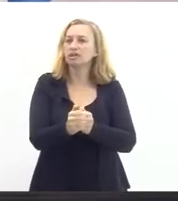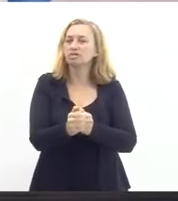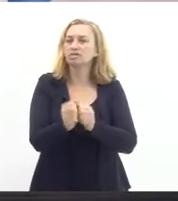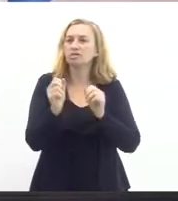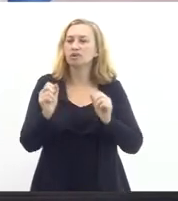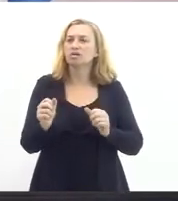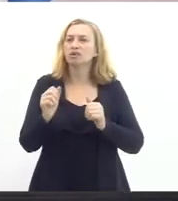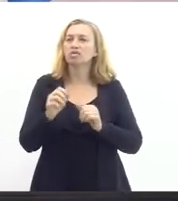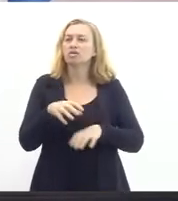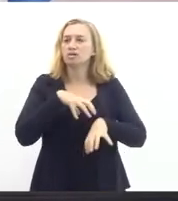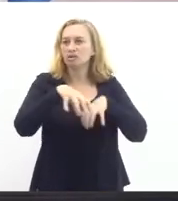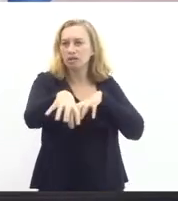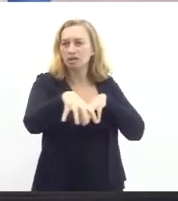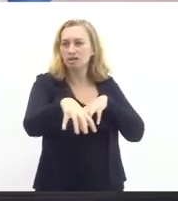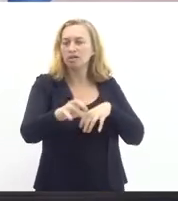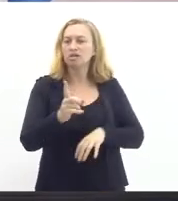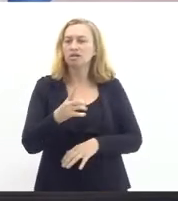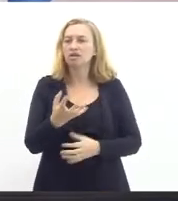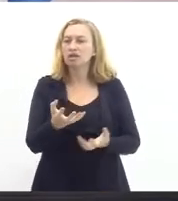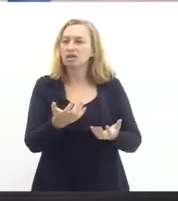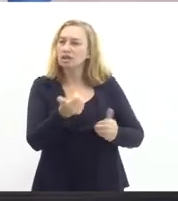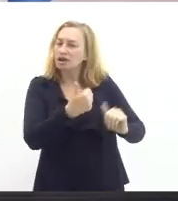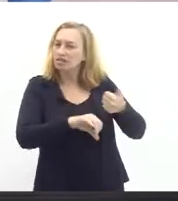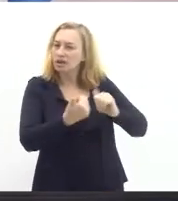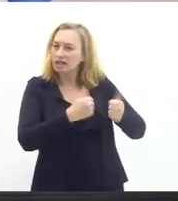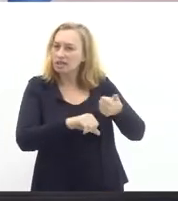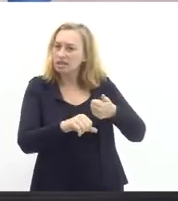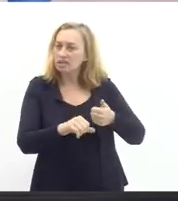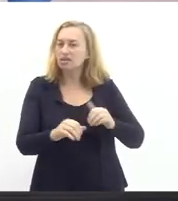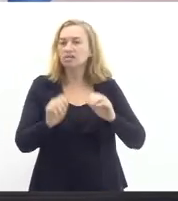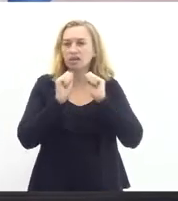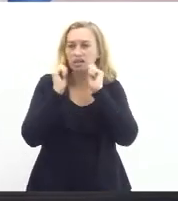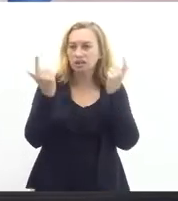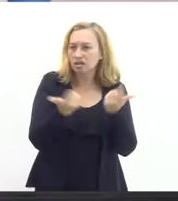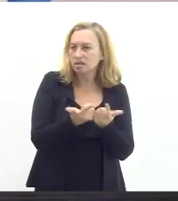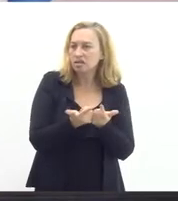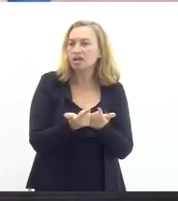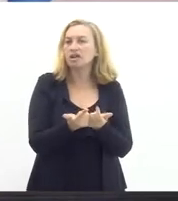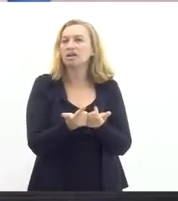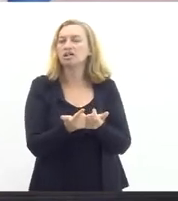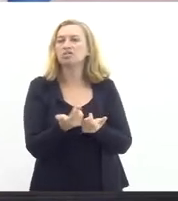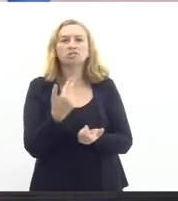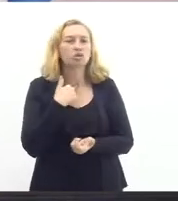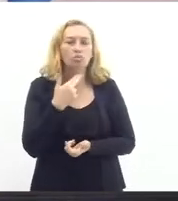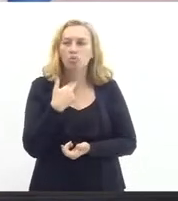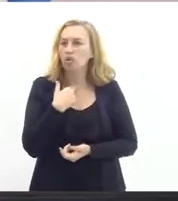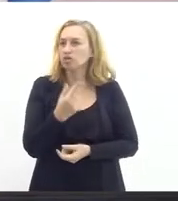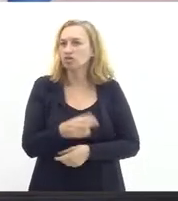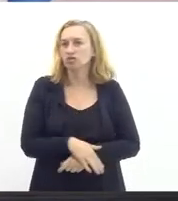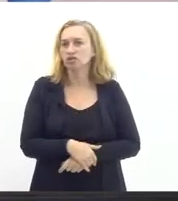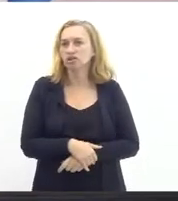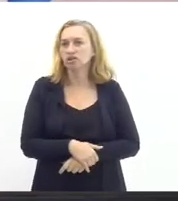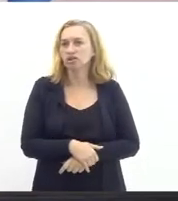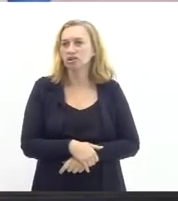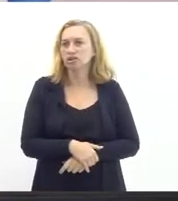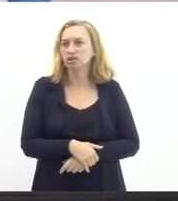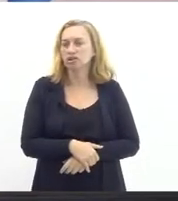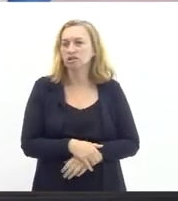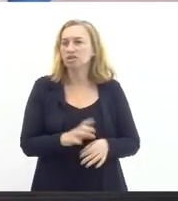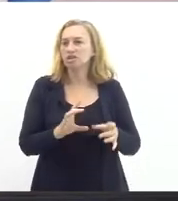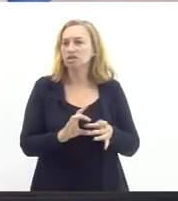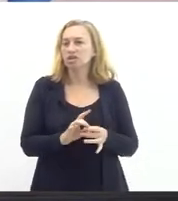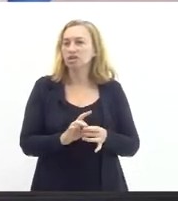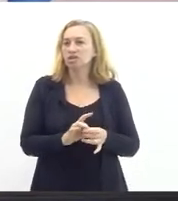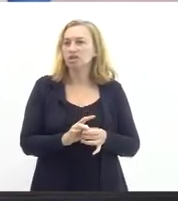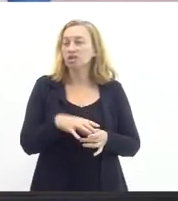é de que a nossa avaliação a avaliação da Comissão de Educação da LERJ é de que a gente não pode mais postergar essas convocações.